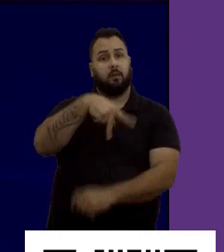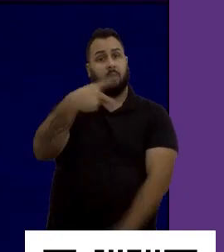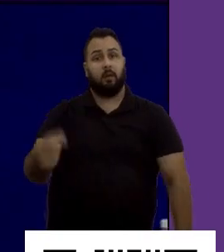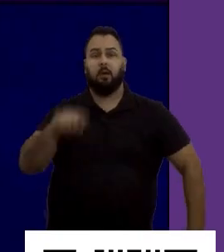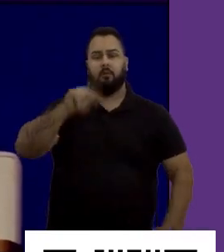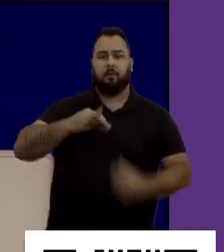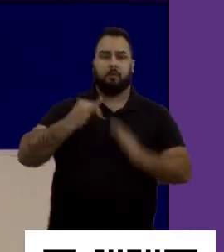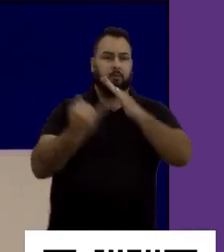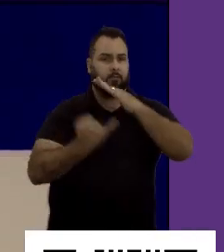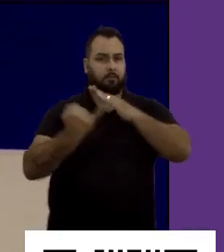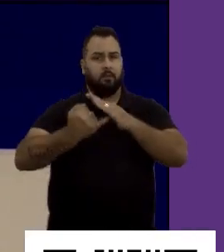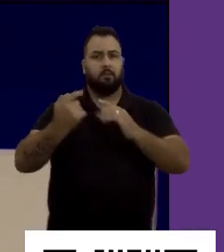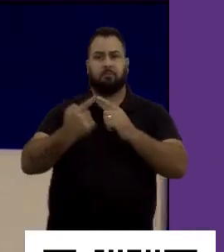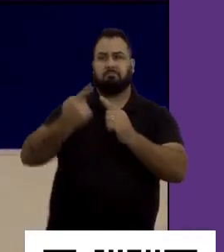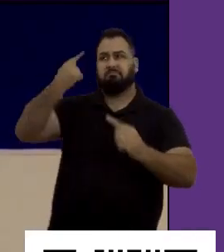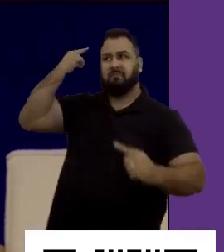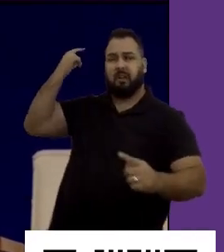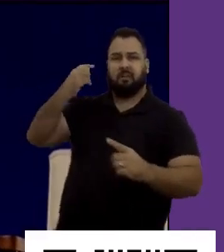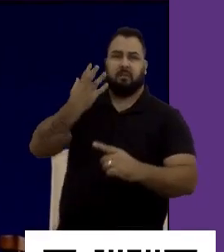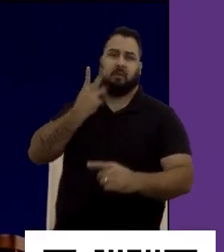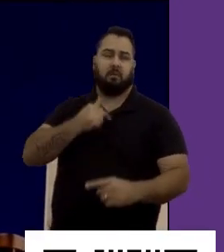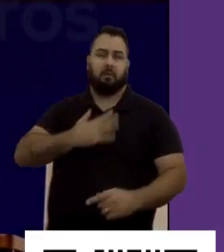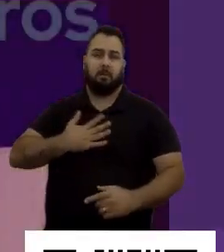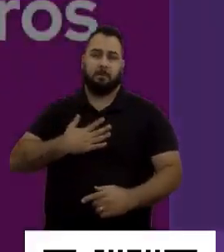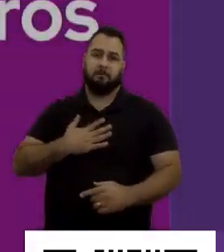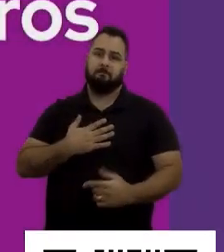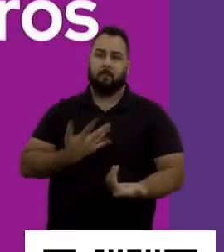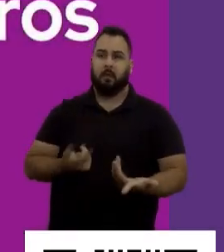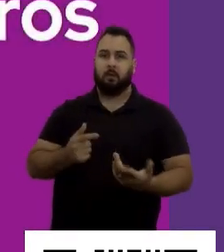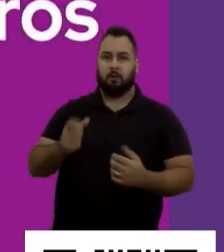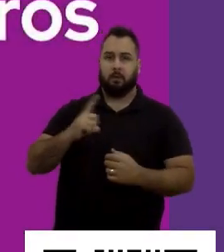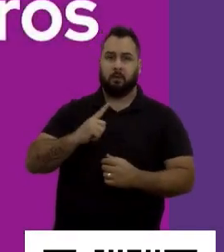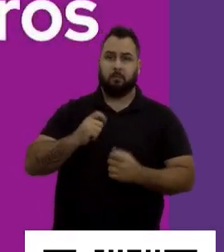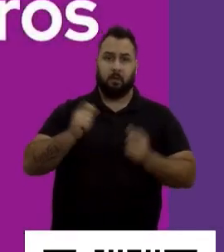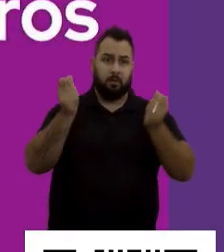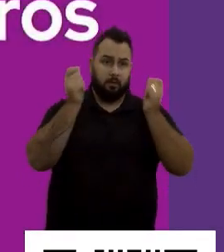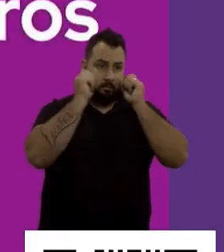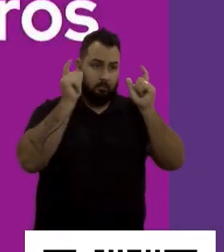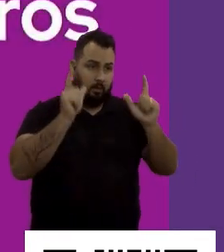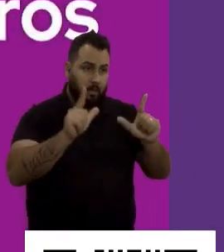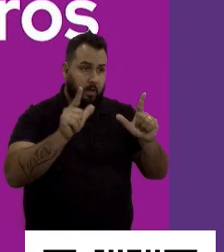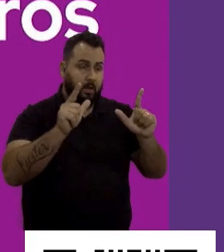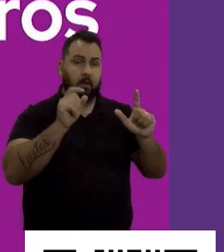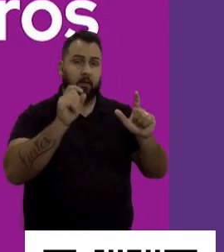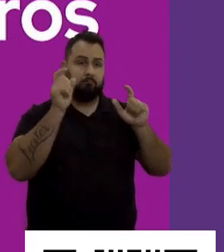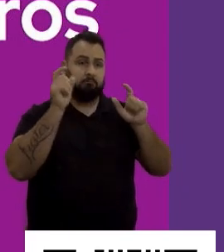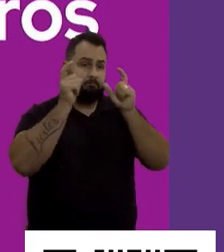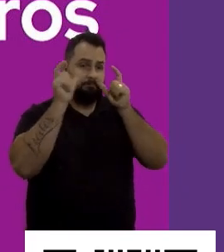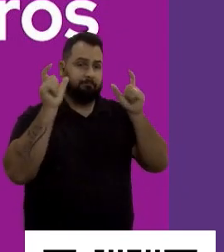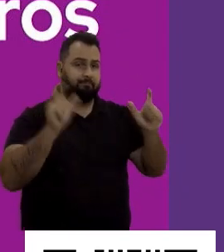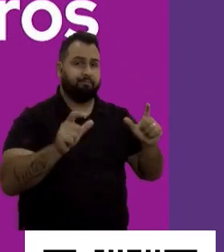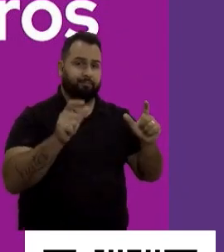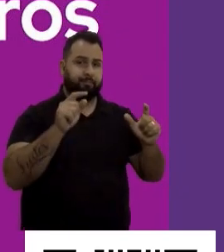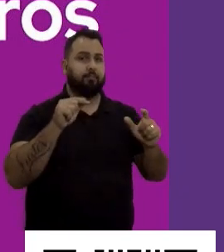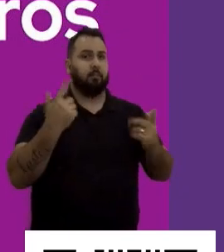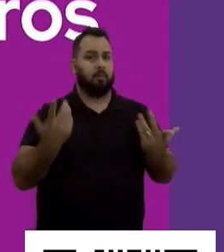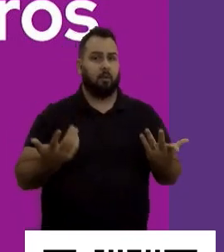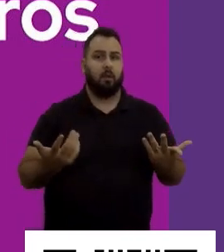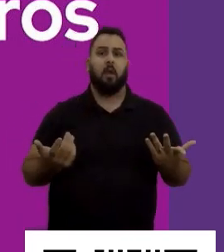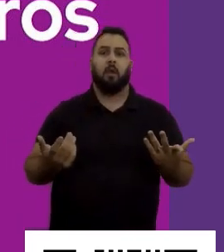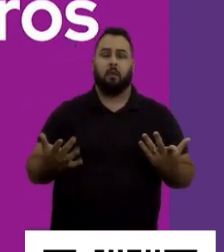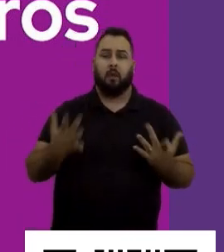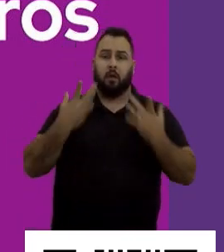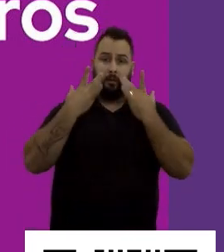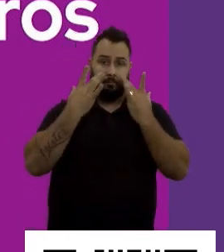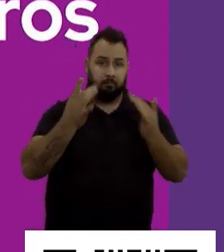instituição que desde a minha infância tenho uma grande admiração. É muita alegria, muita satisfação poder estar aqui hoje falando um